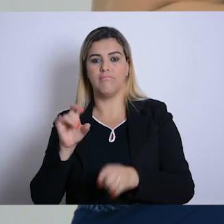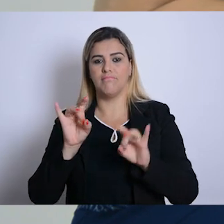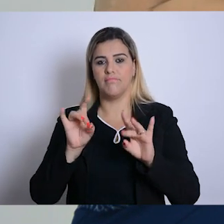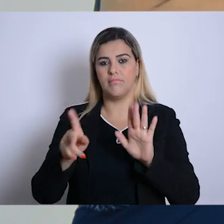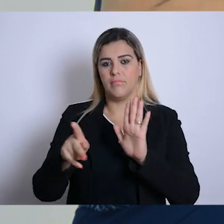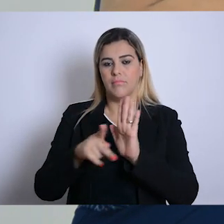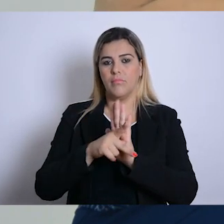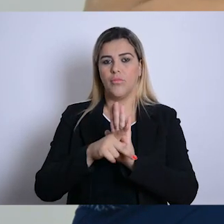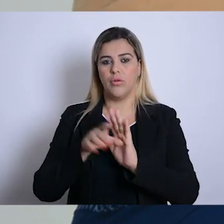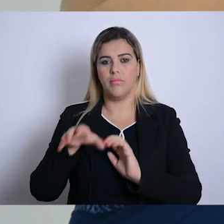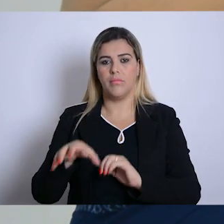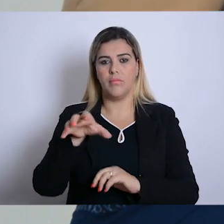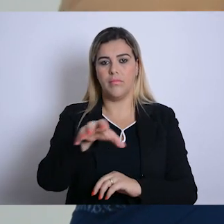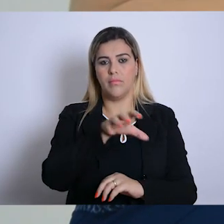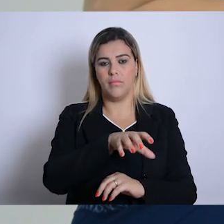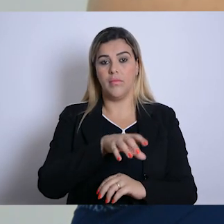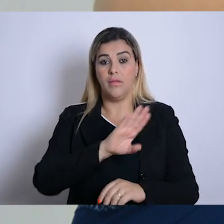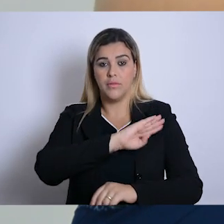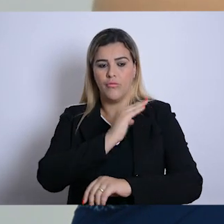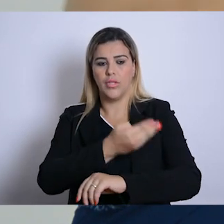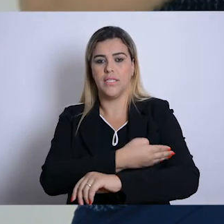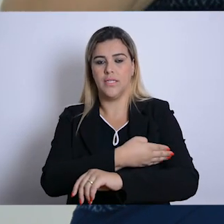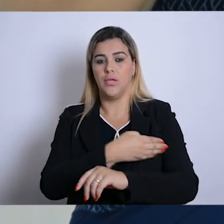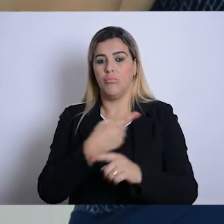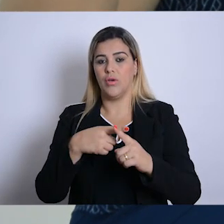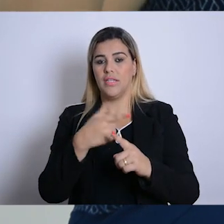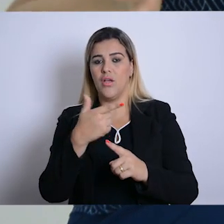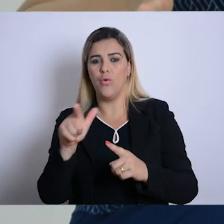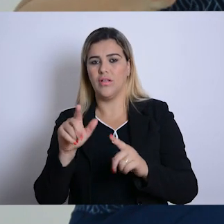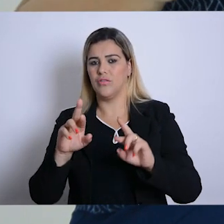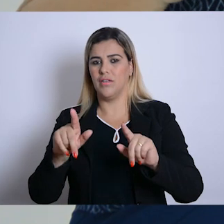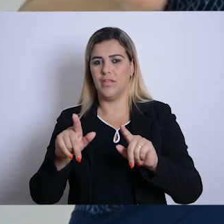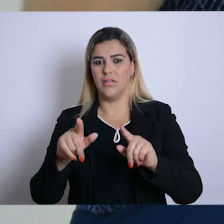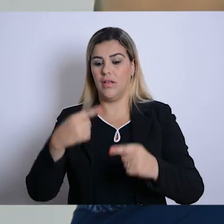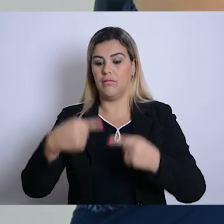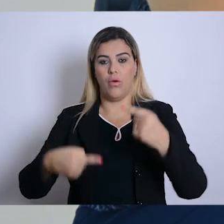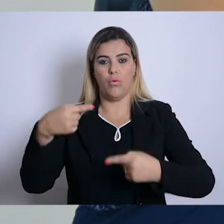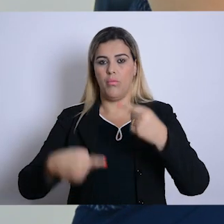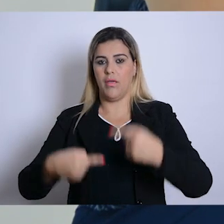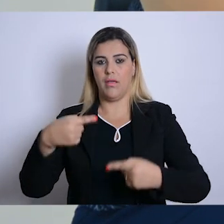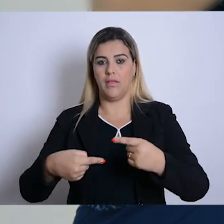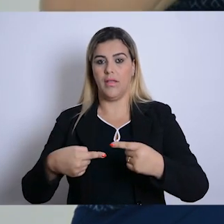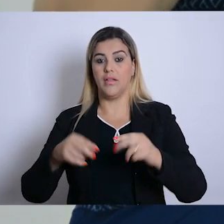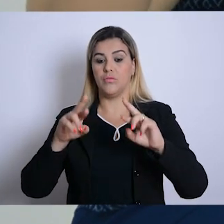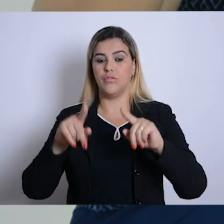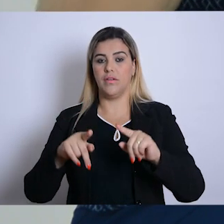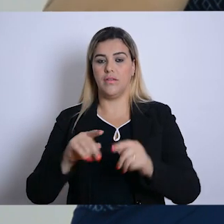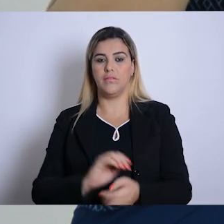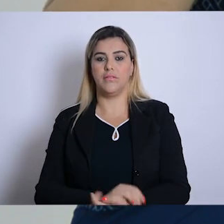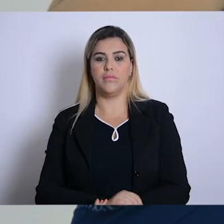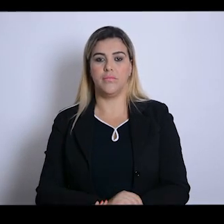associações de especialidade também fortalecidas, porque elas têm um outro perfil. Elas não competem. São